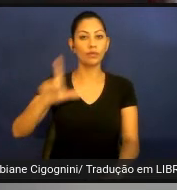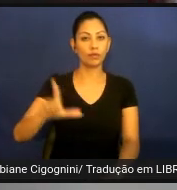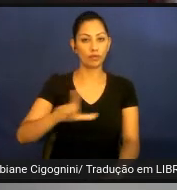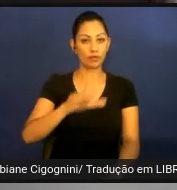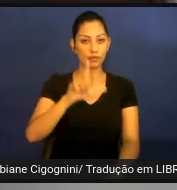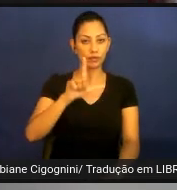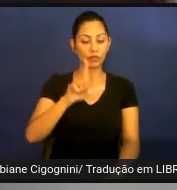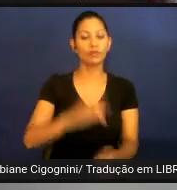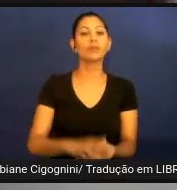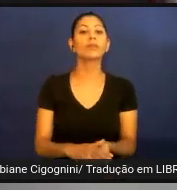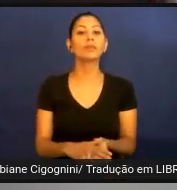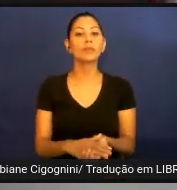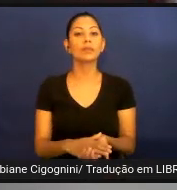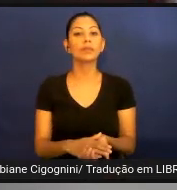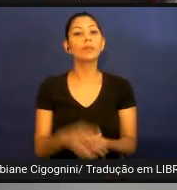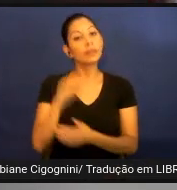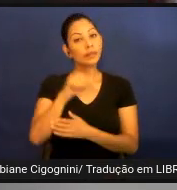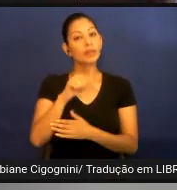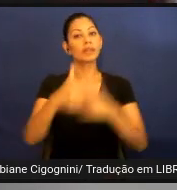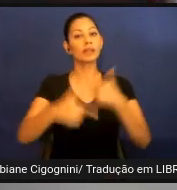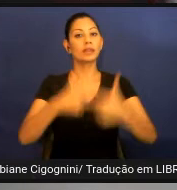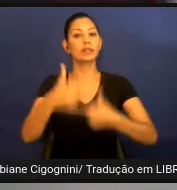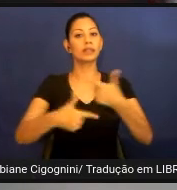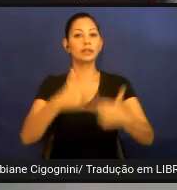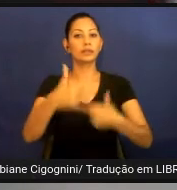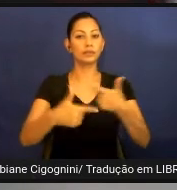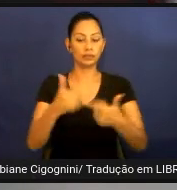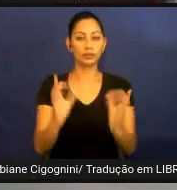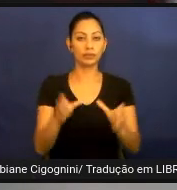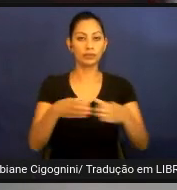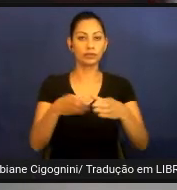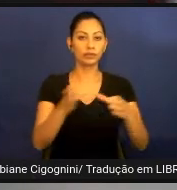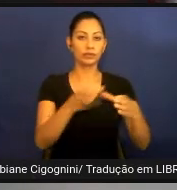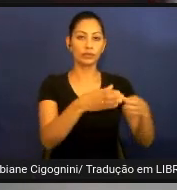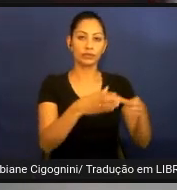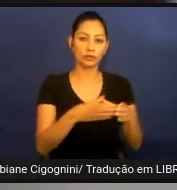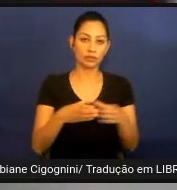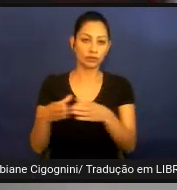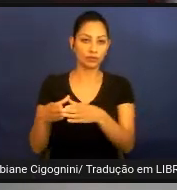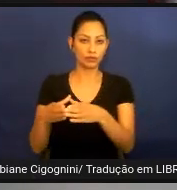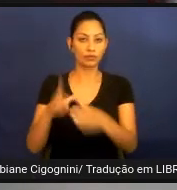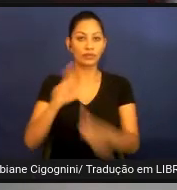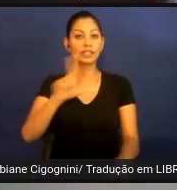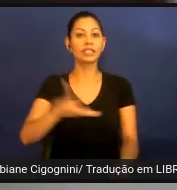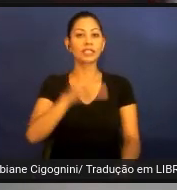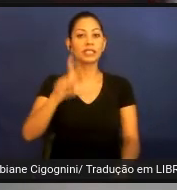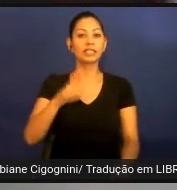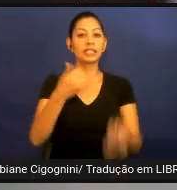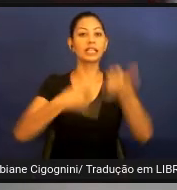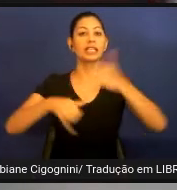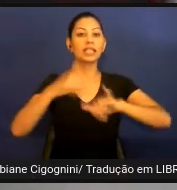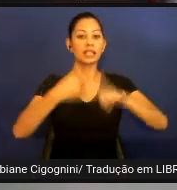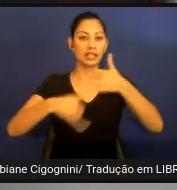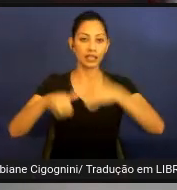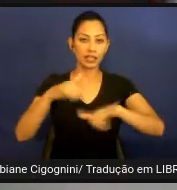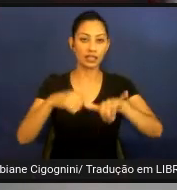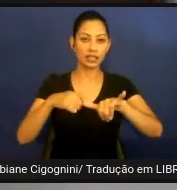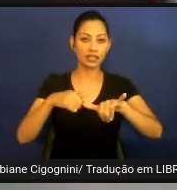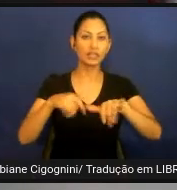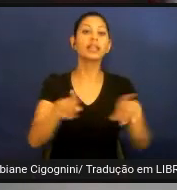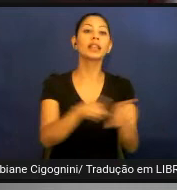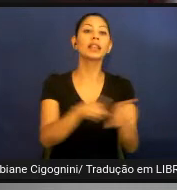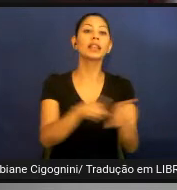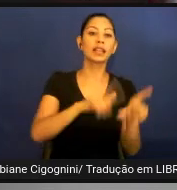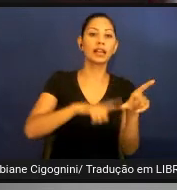Esse trabalho foi realizado nas turmas de Libras do curso de licenciatura de Química e Licenciatura em Letras,